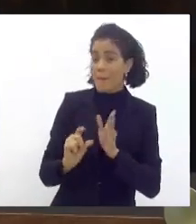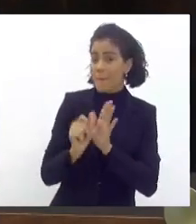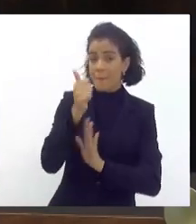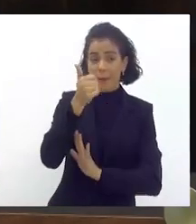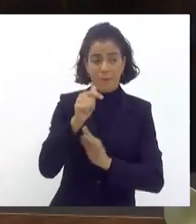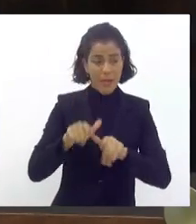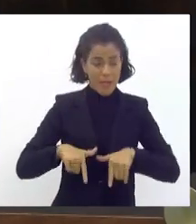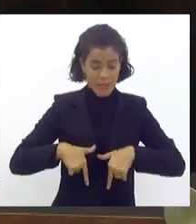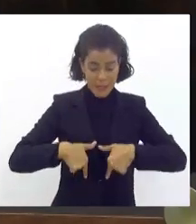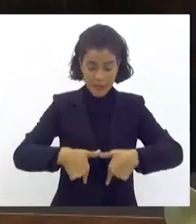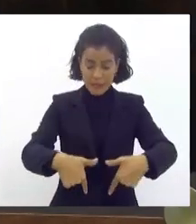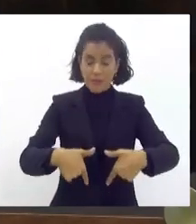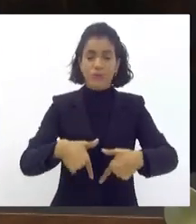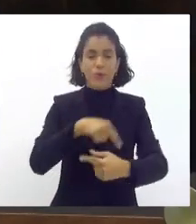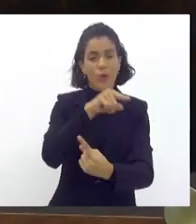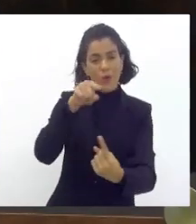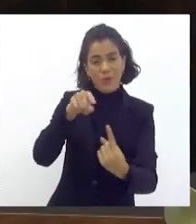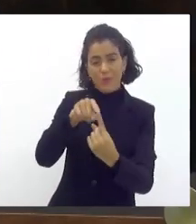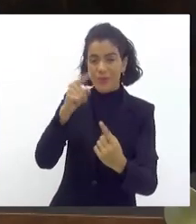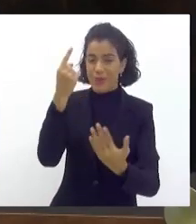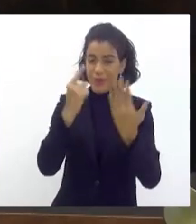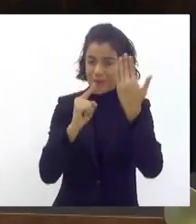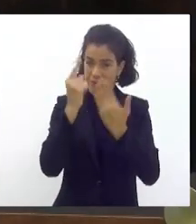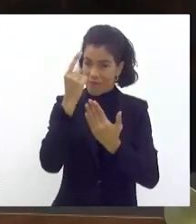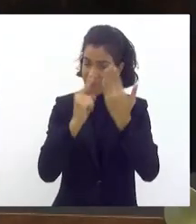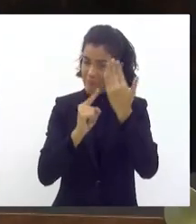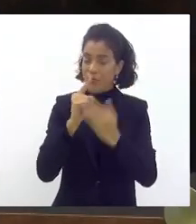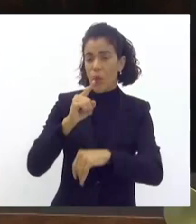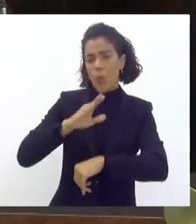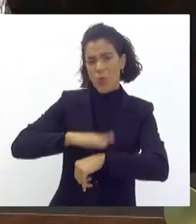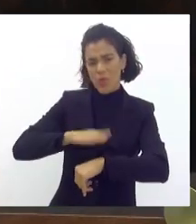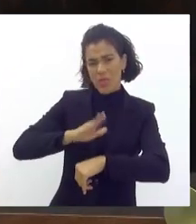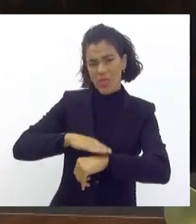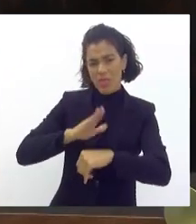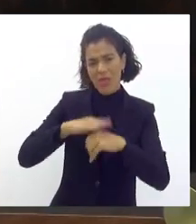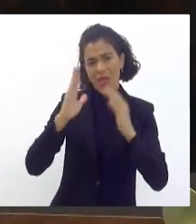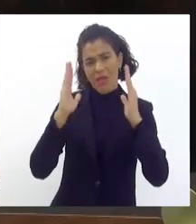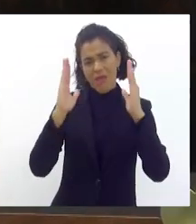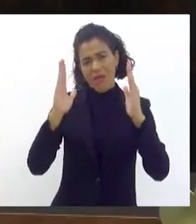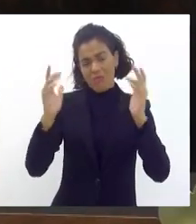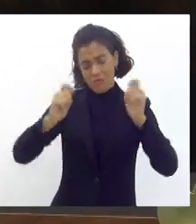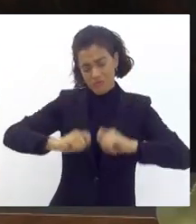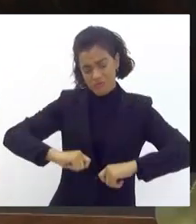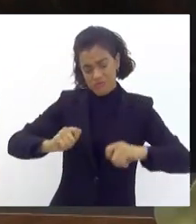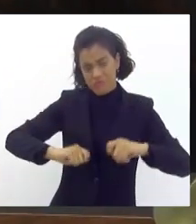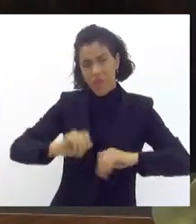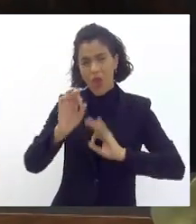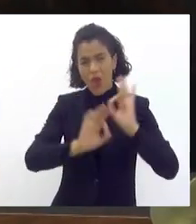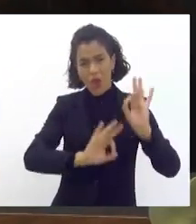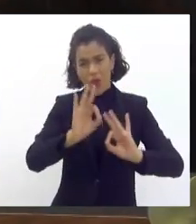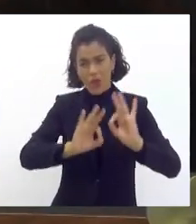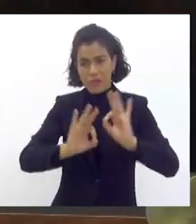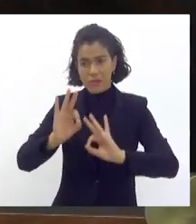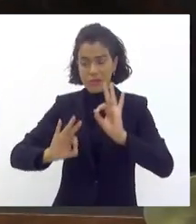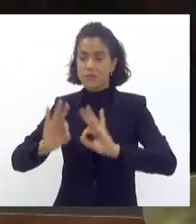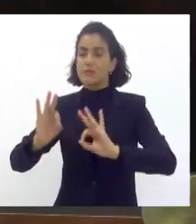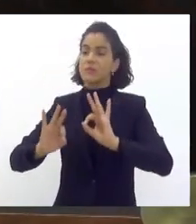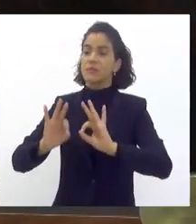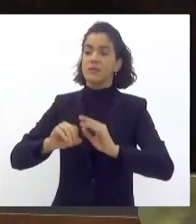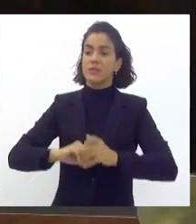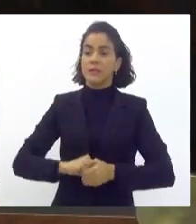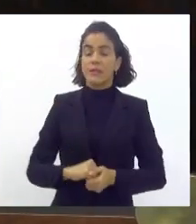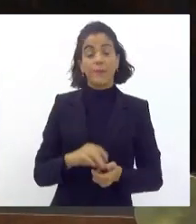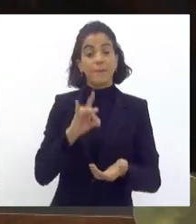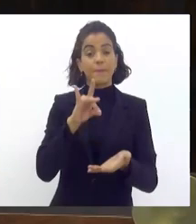em prol do Carnaval, efetivamente, com o tempo necessário, com o tempo hábil de a gente conseguir organizar as coisas, e,